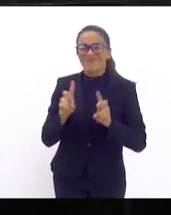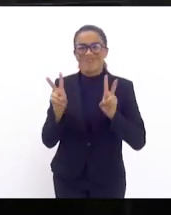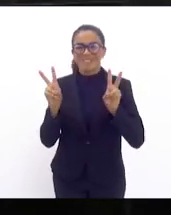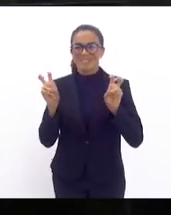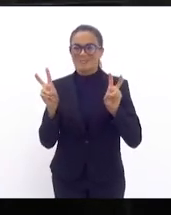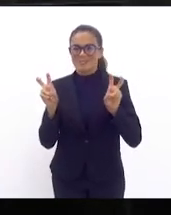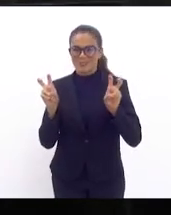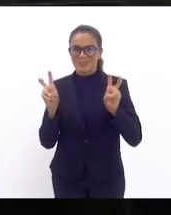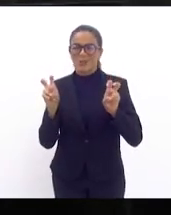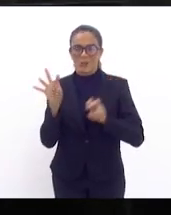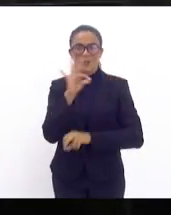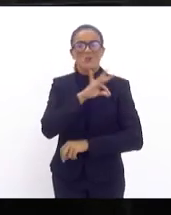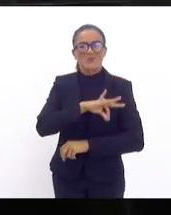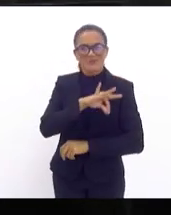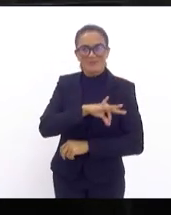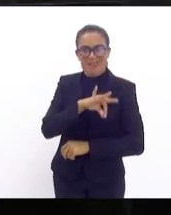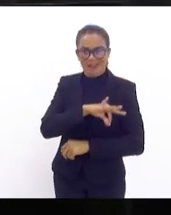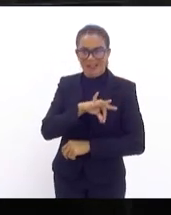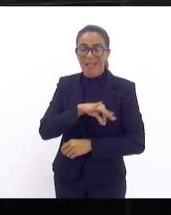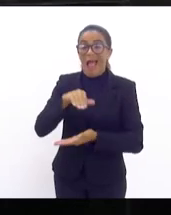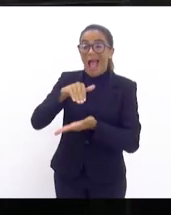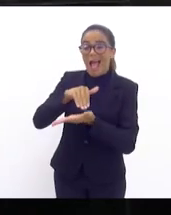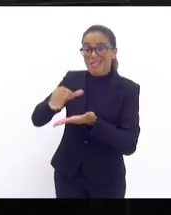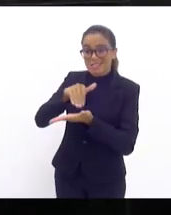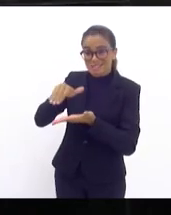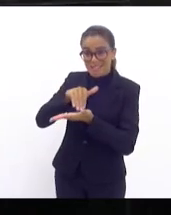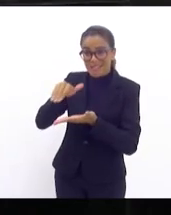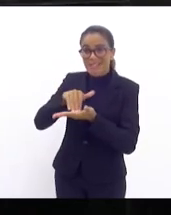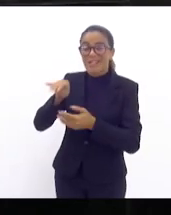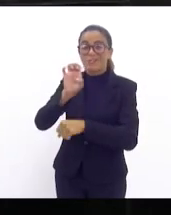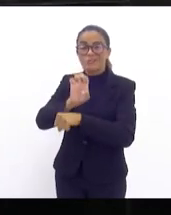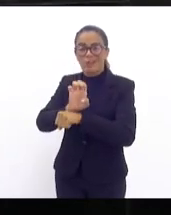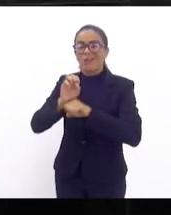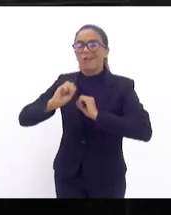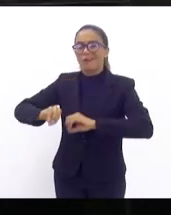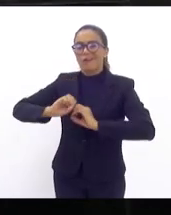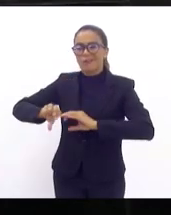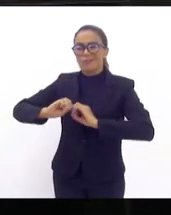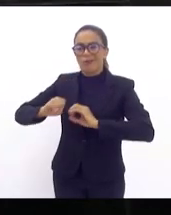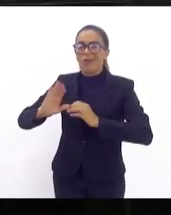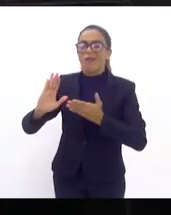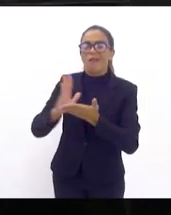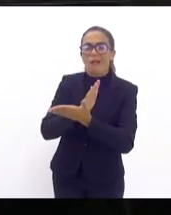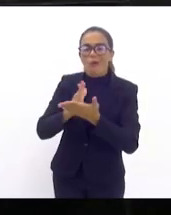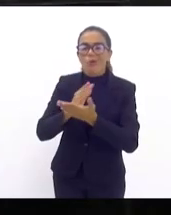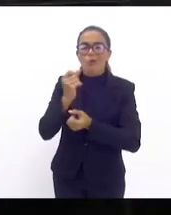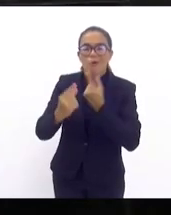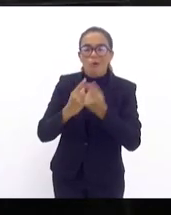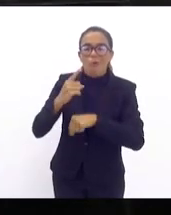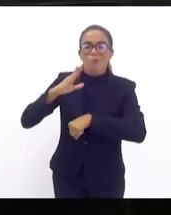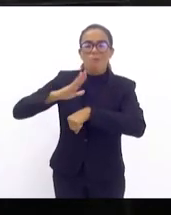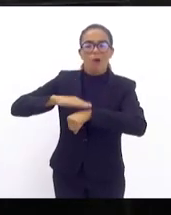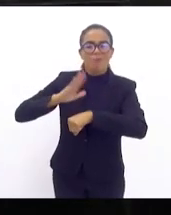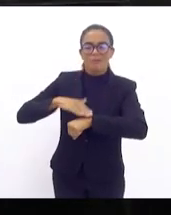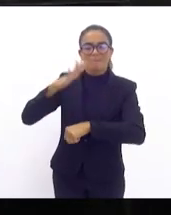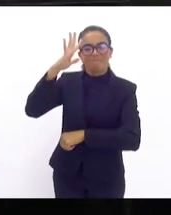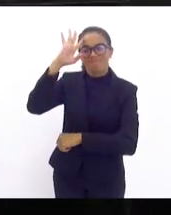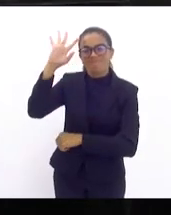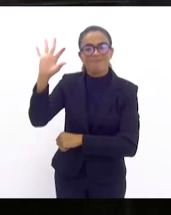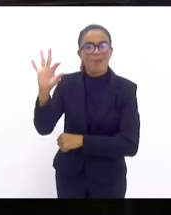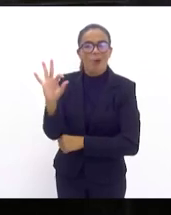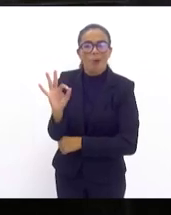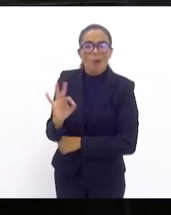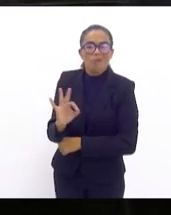O Estado do Rio de Janeiro, através da Secretaria de Estado de Educação, em algum momento ainda não entendeu a